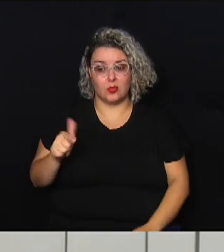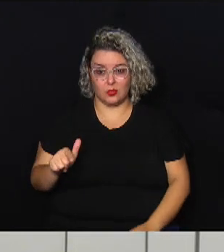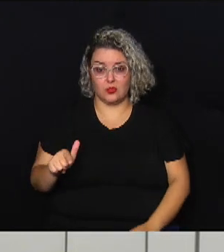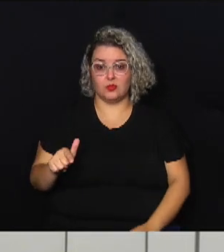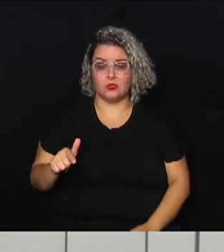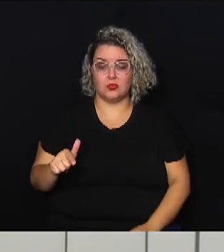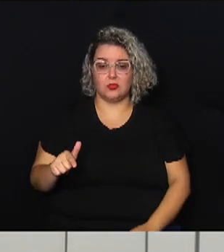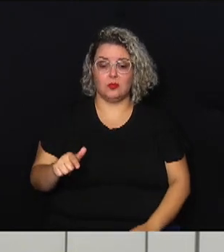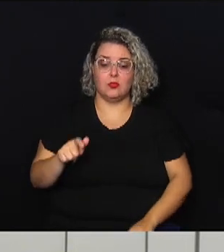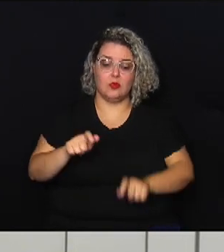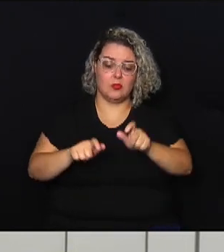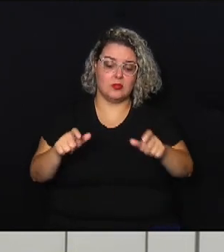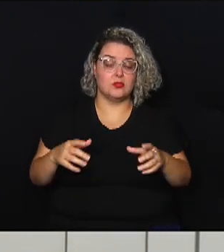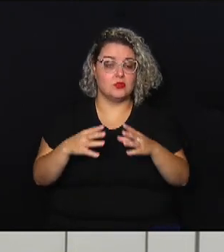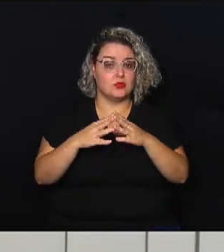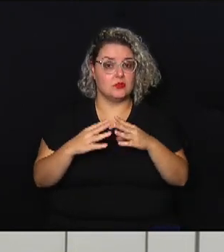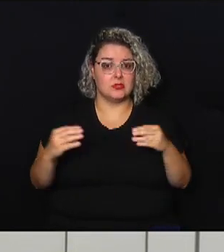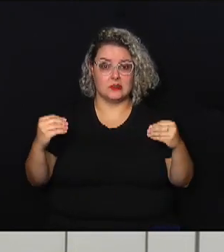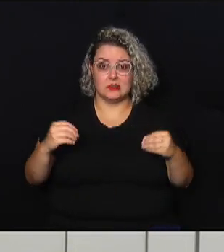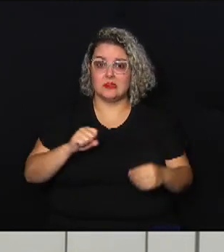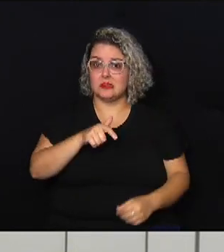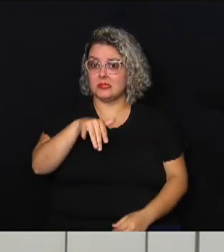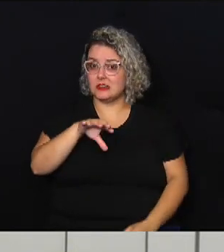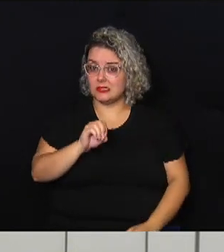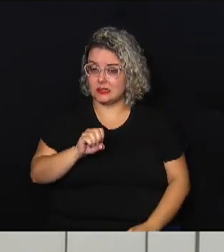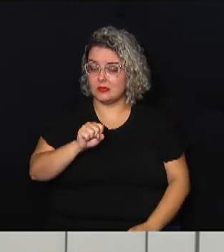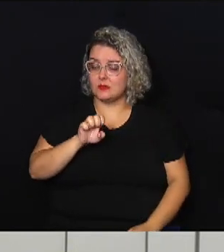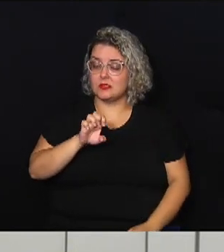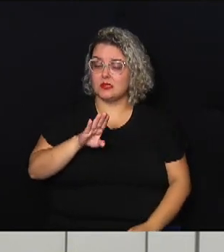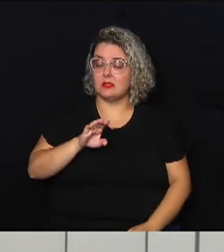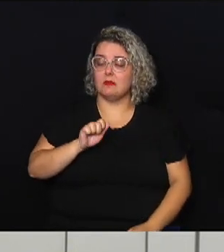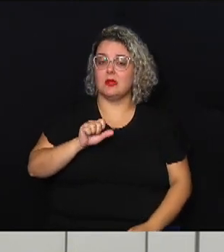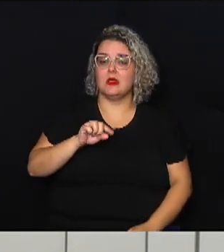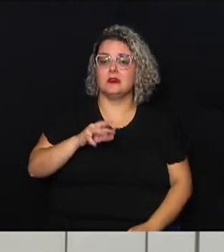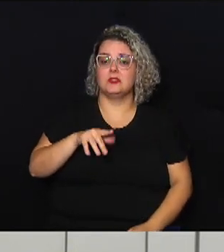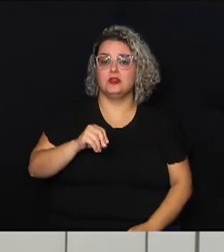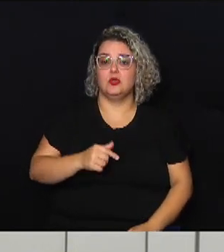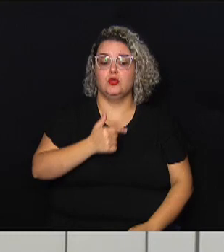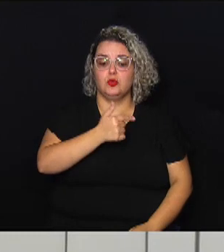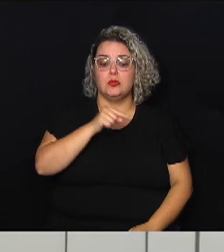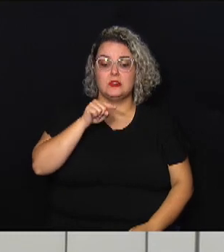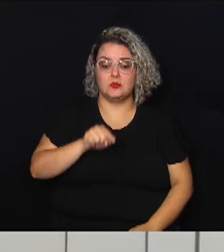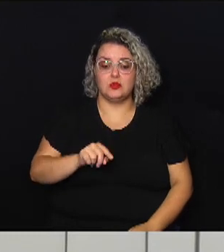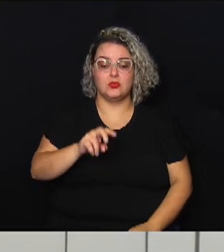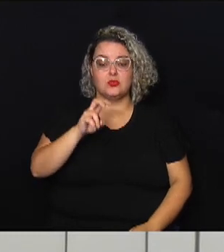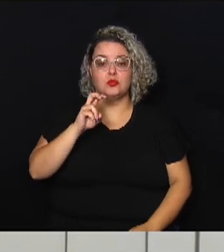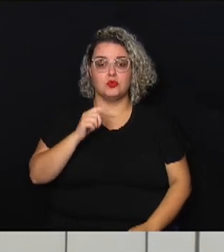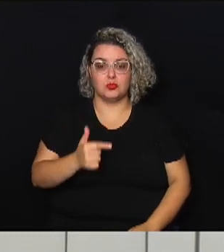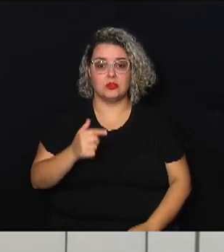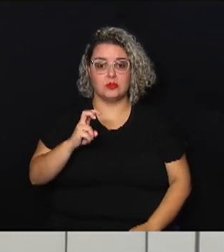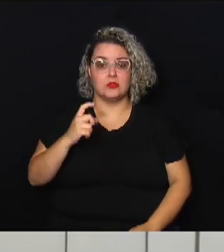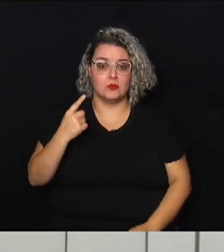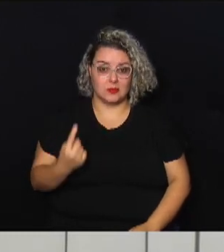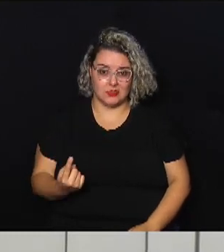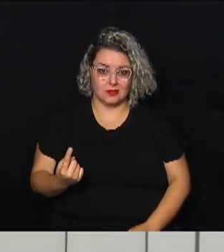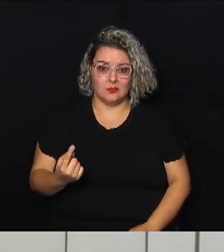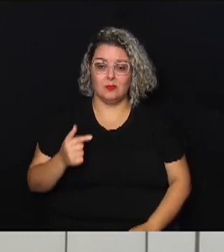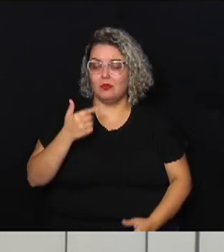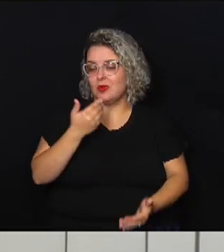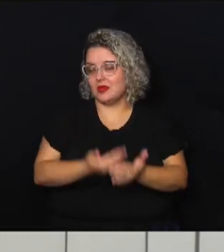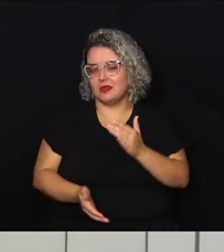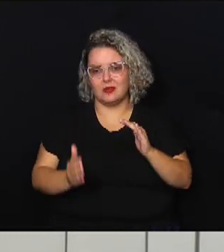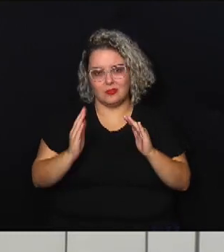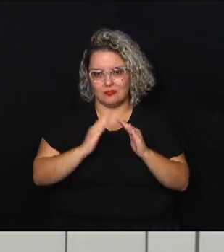desaparecidos em São Sebastião. Cerca de 2.251 pessoas estão desalojadas